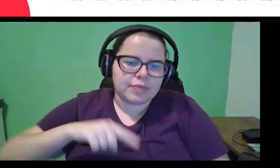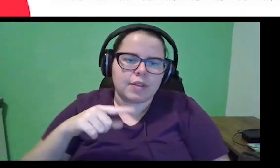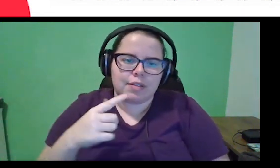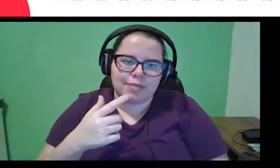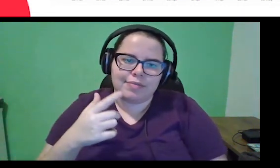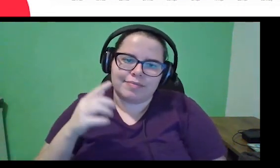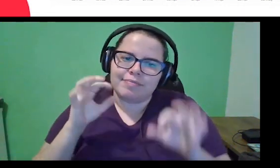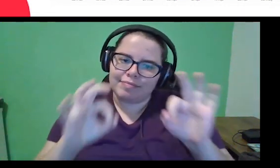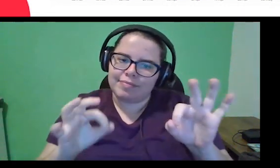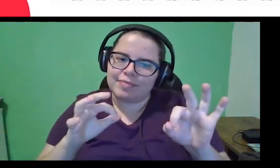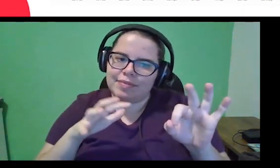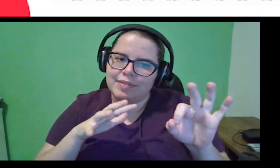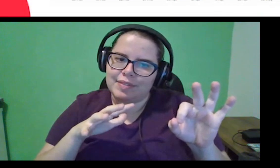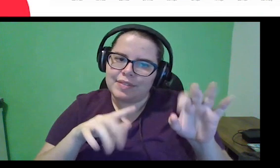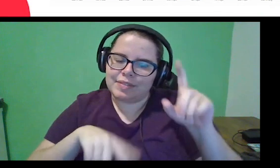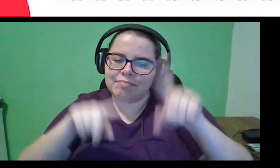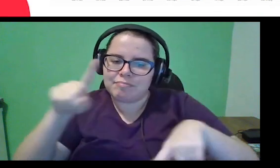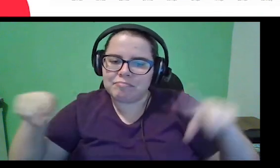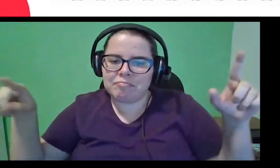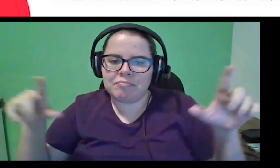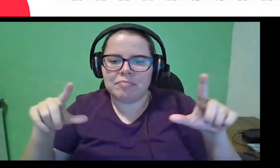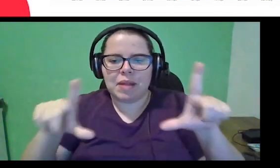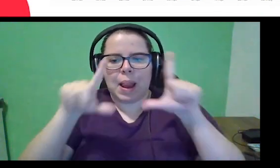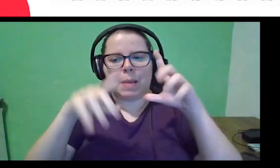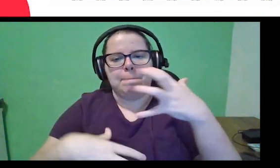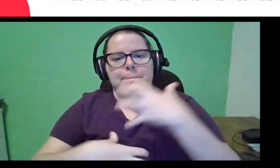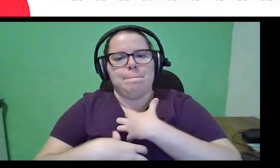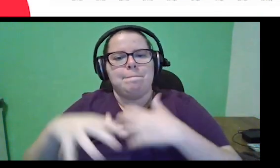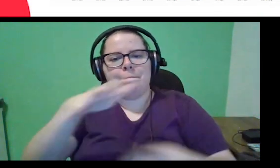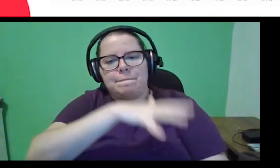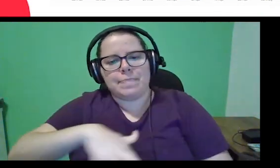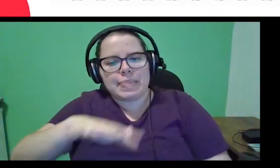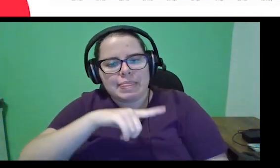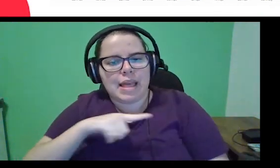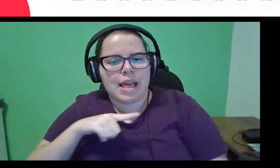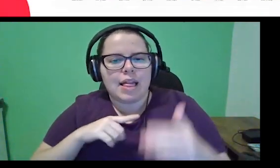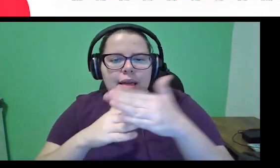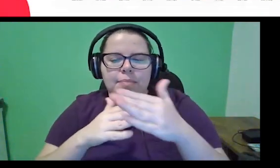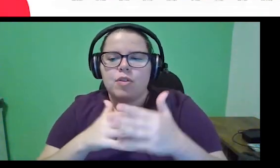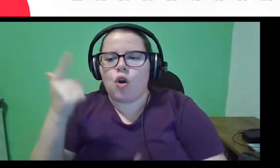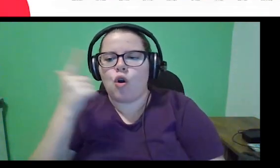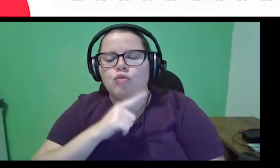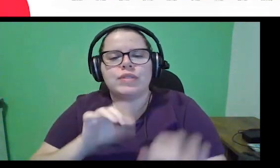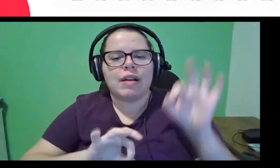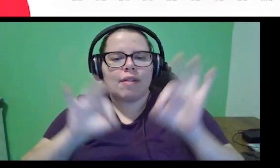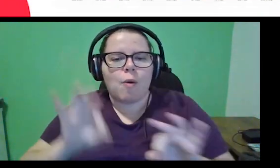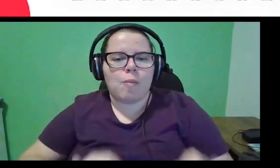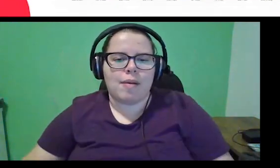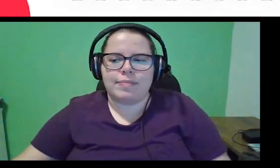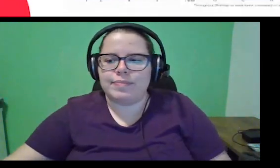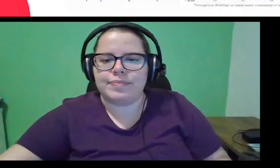mas cada contexto tem um limite e que consegue otimizar, né.